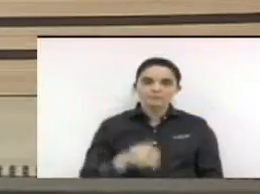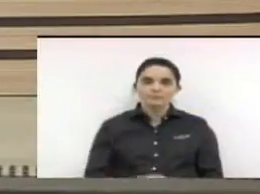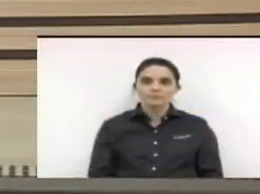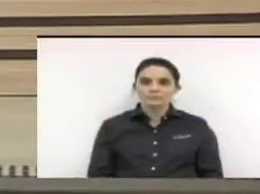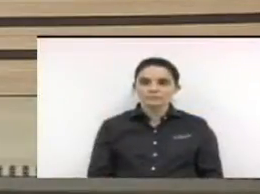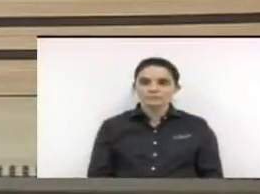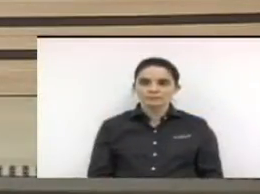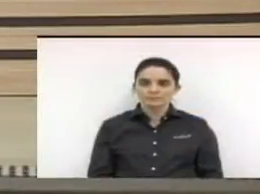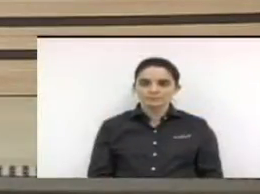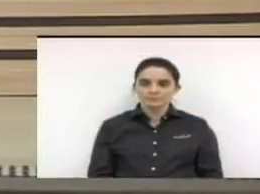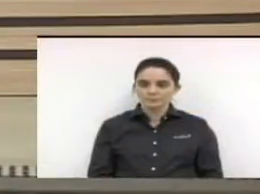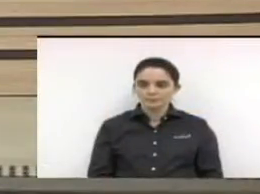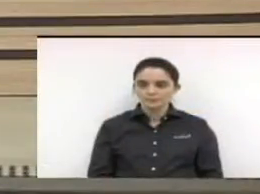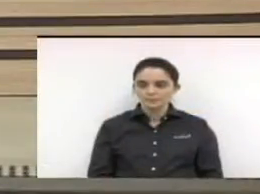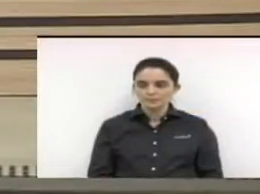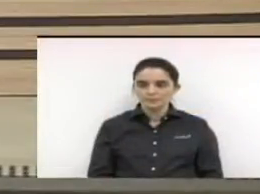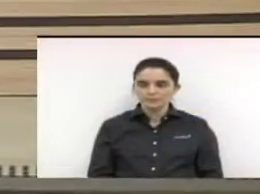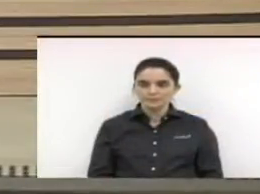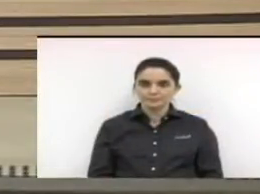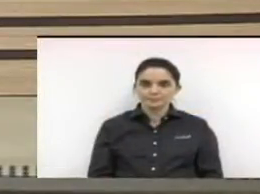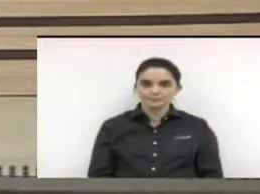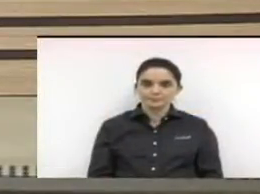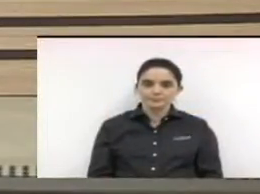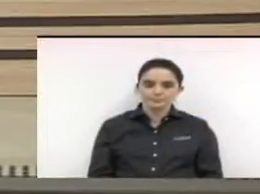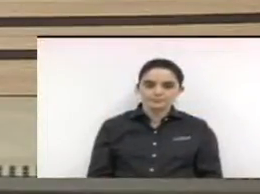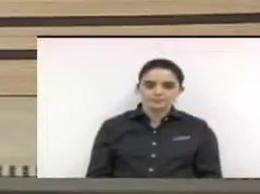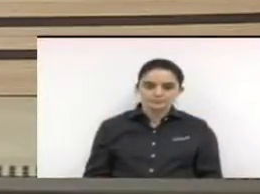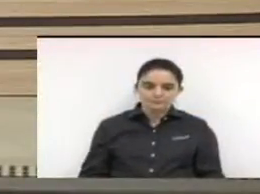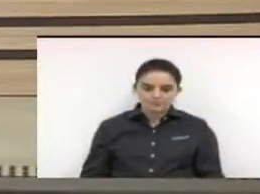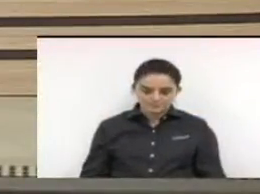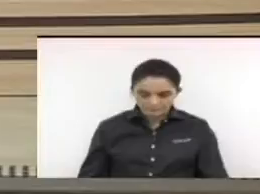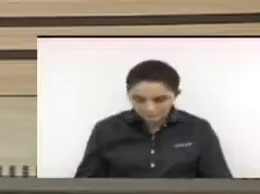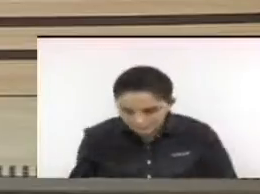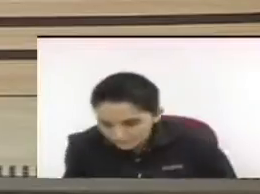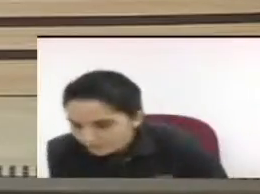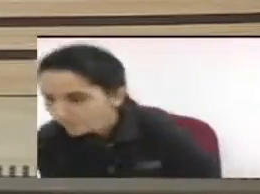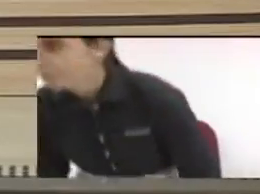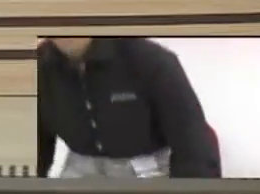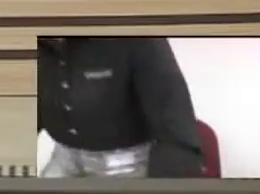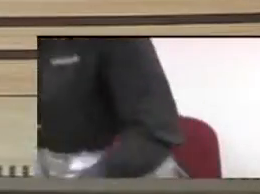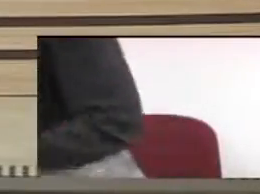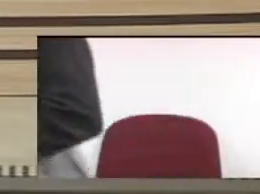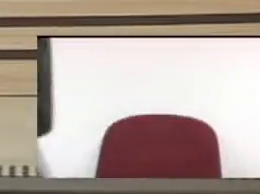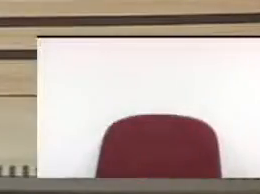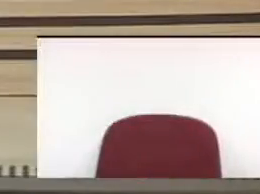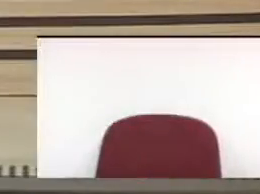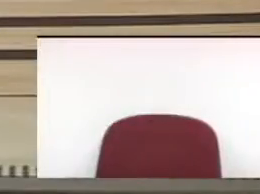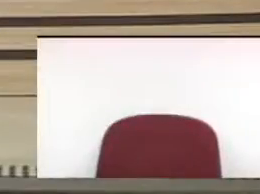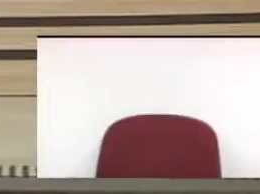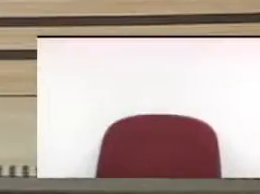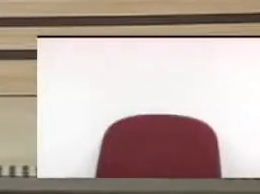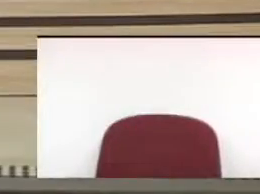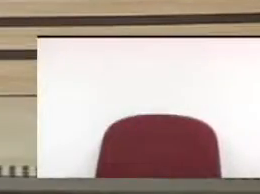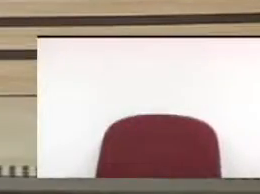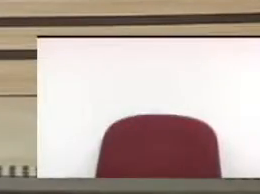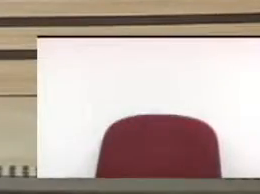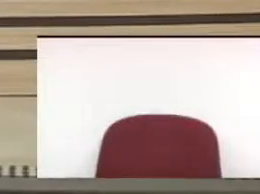Presidente Newton, vereadores, as vereadoras, o pessoal que se encontra neste plenário. Queria registrar a presença do